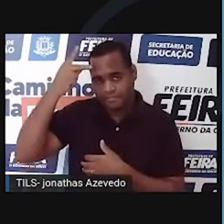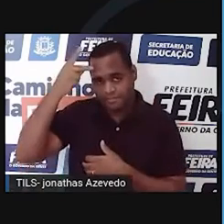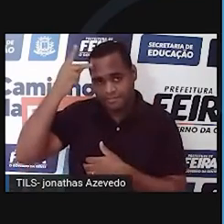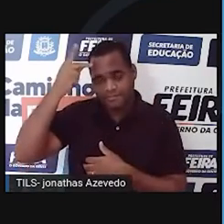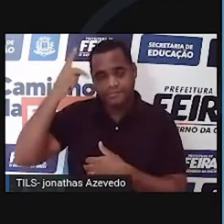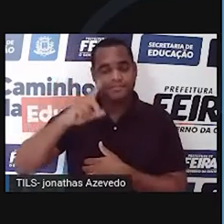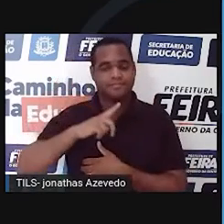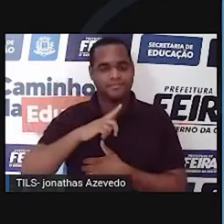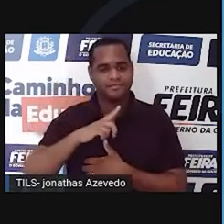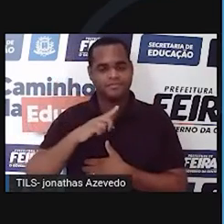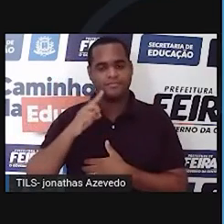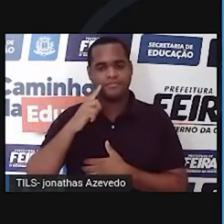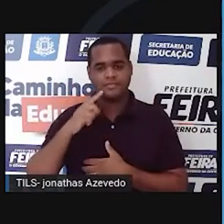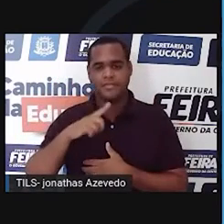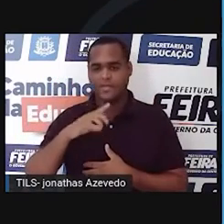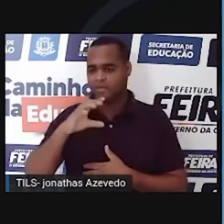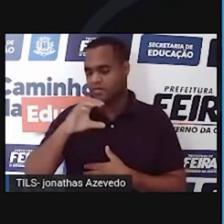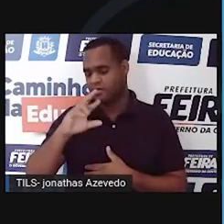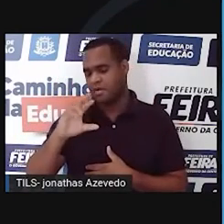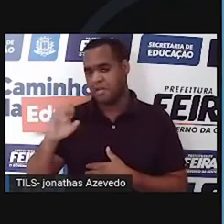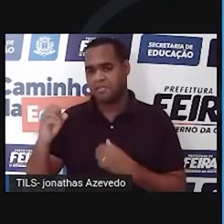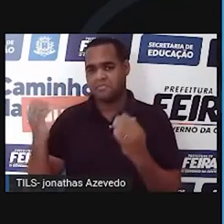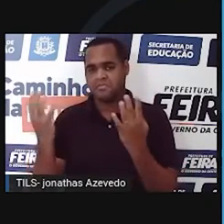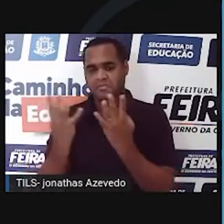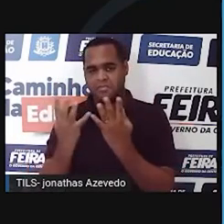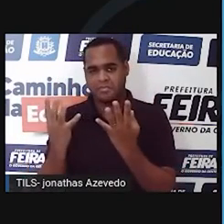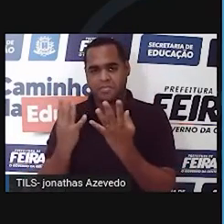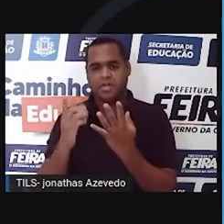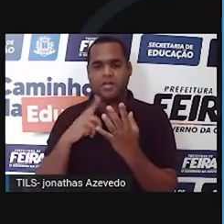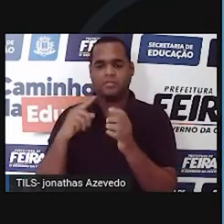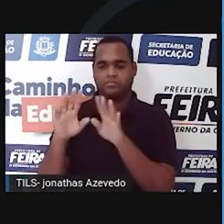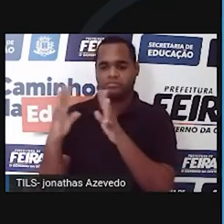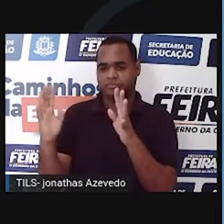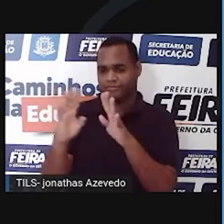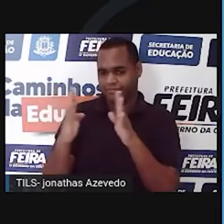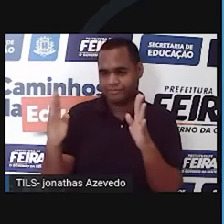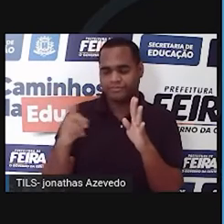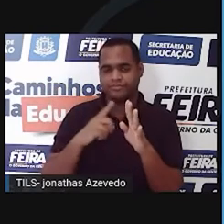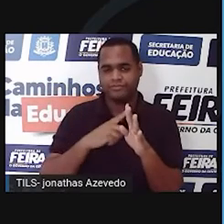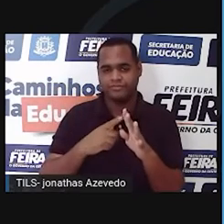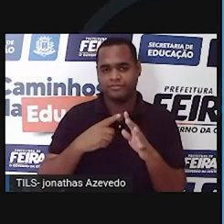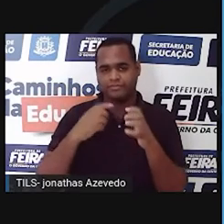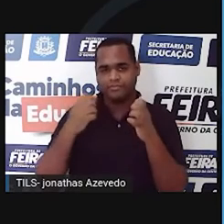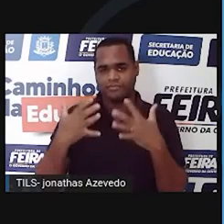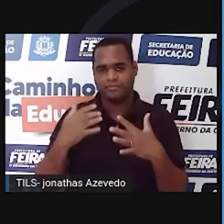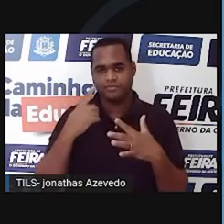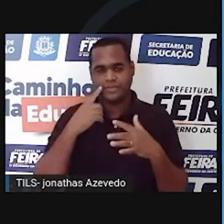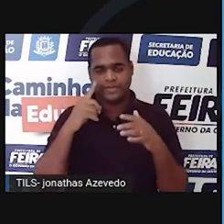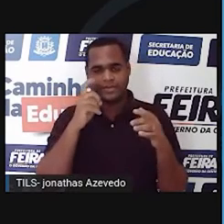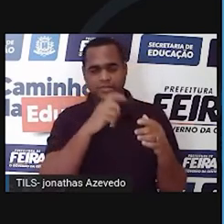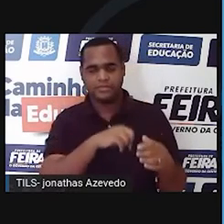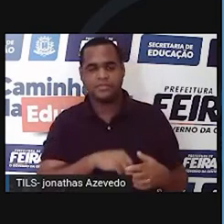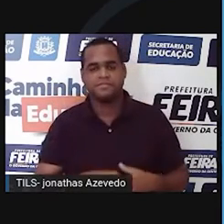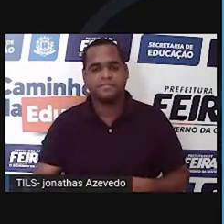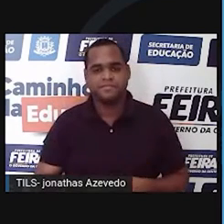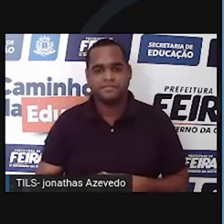que ainda tem tanto cerrados fechados, quanto cerrados abertos, o a gente chama de fisionomias campestres.